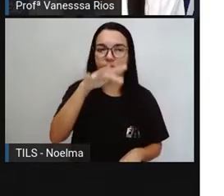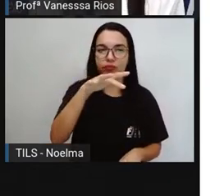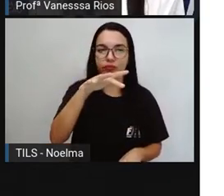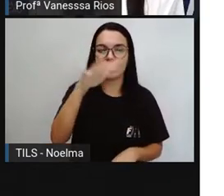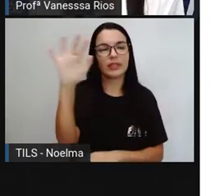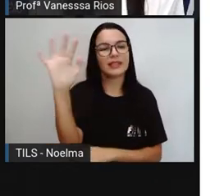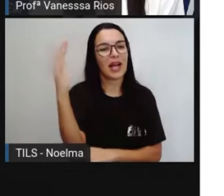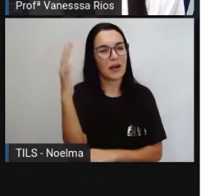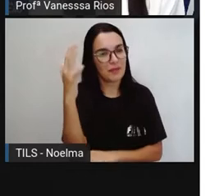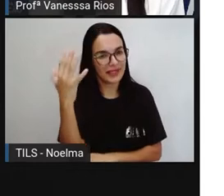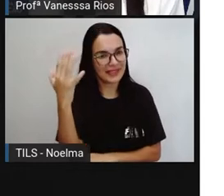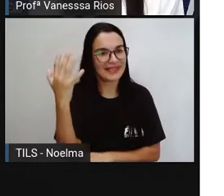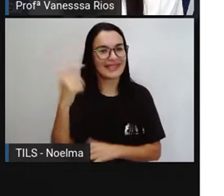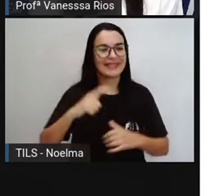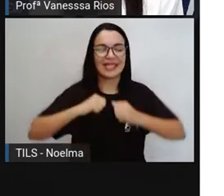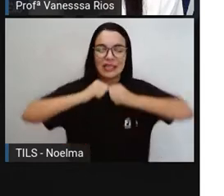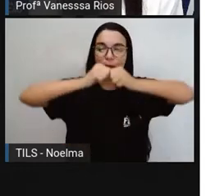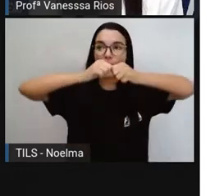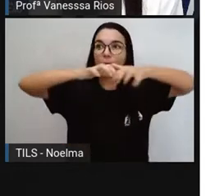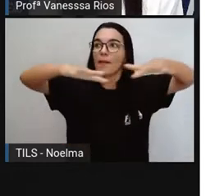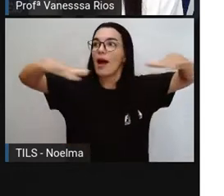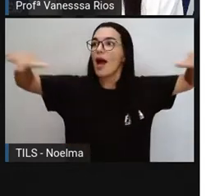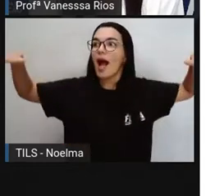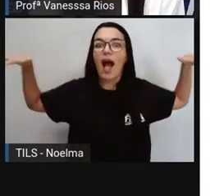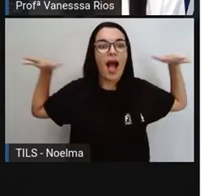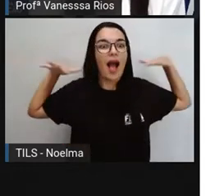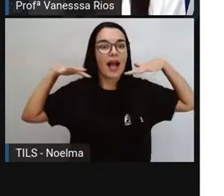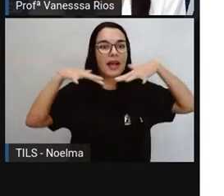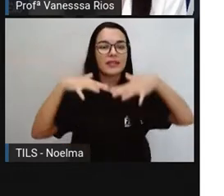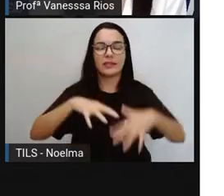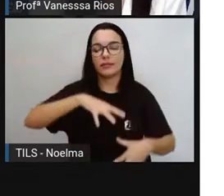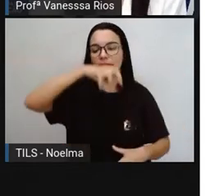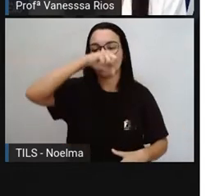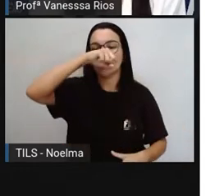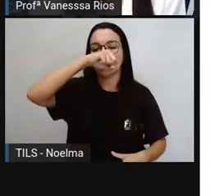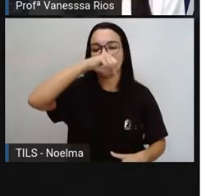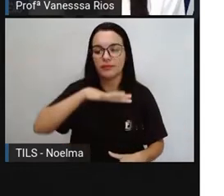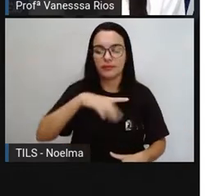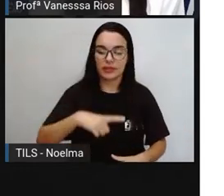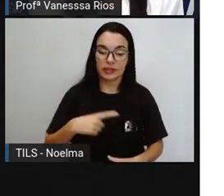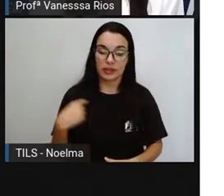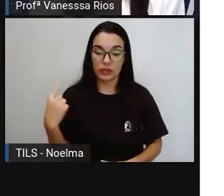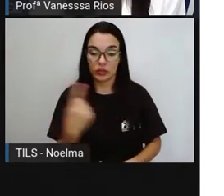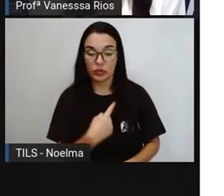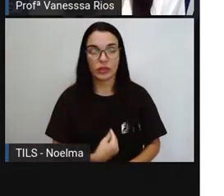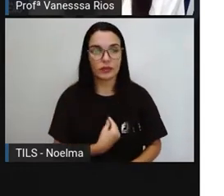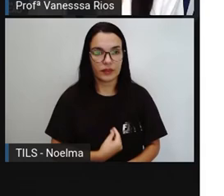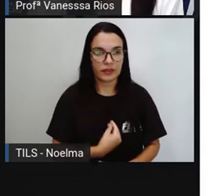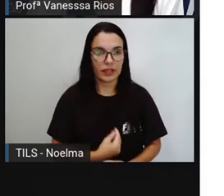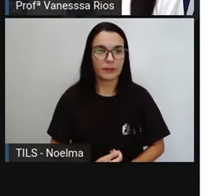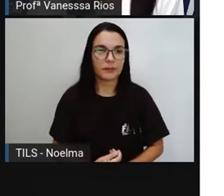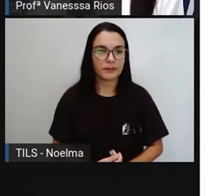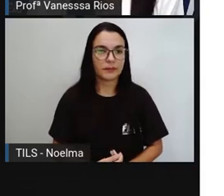não é? Ou aumente a quantidade do gás oxigênio que é aí necessário para que a gente respire.